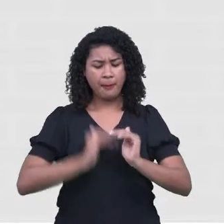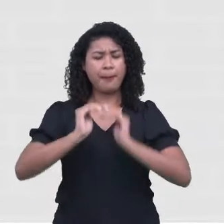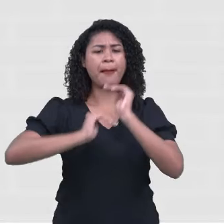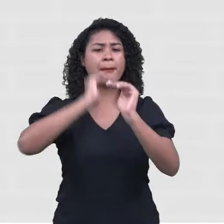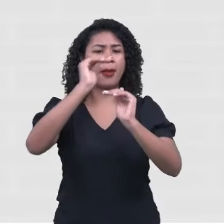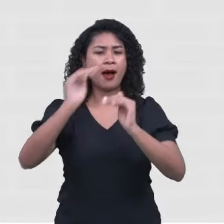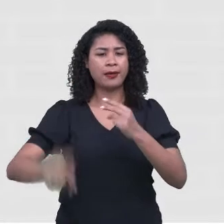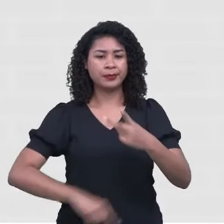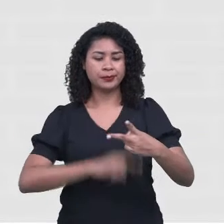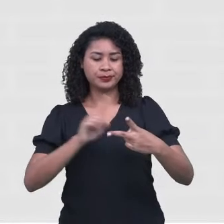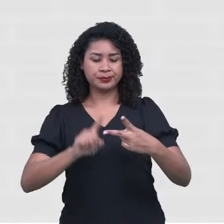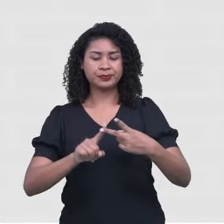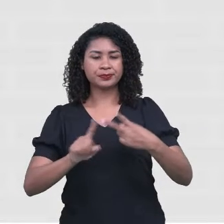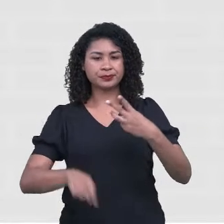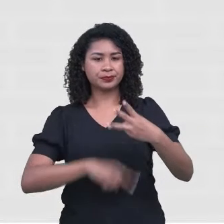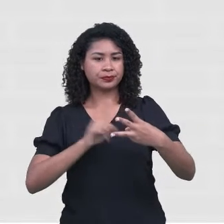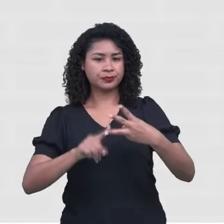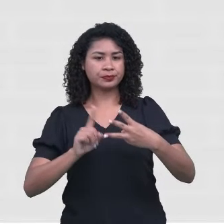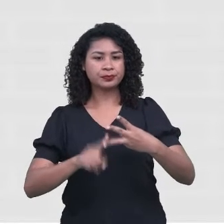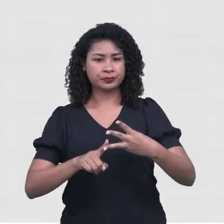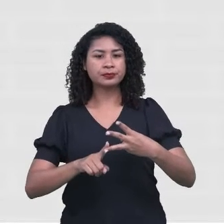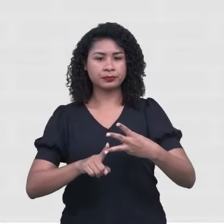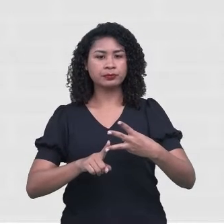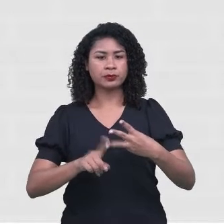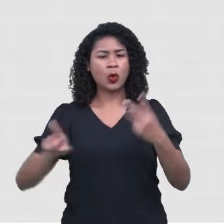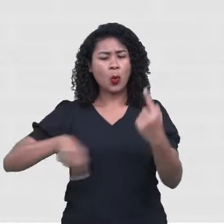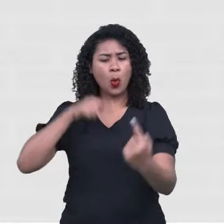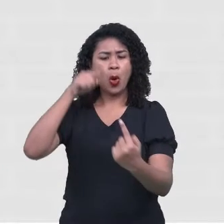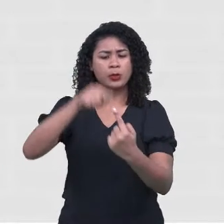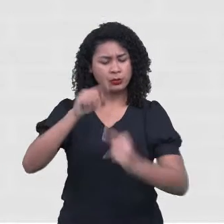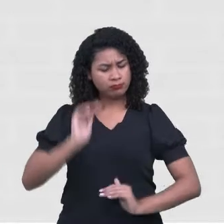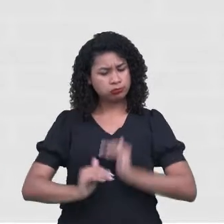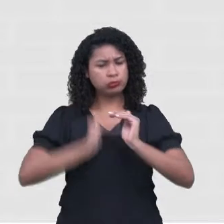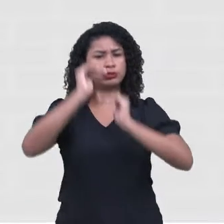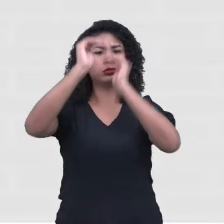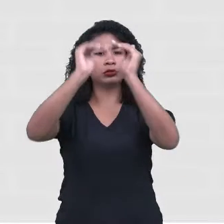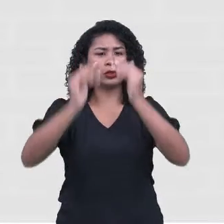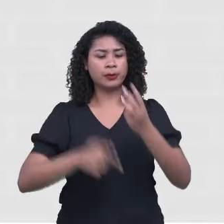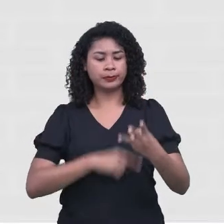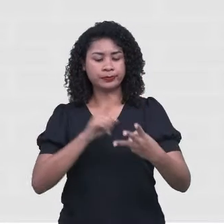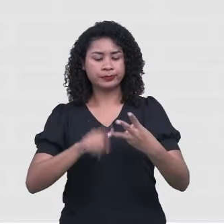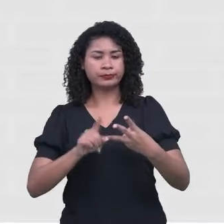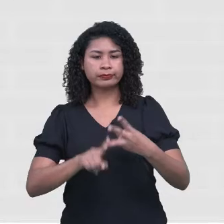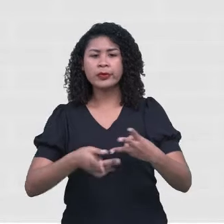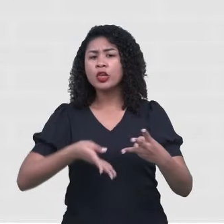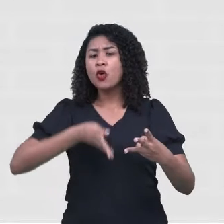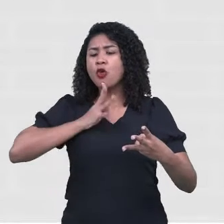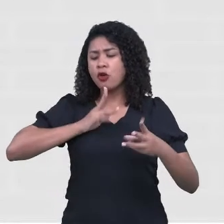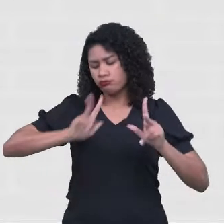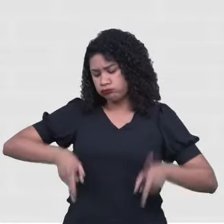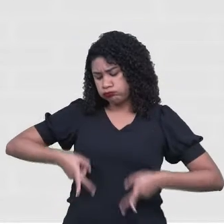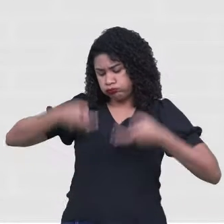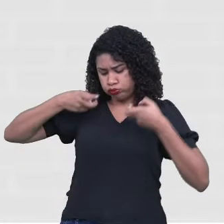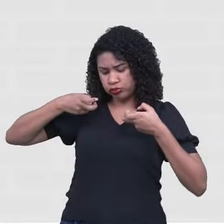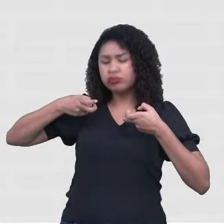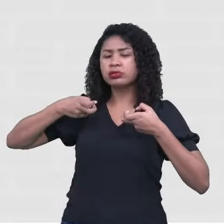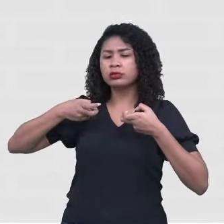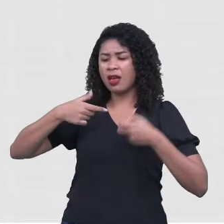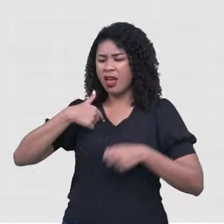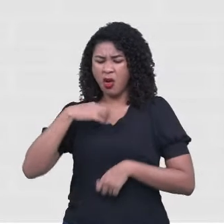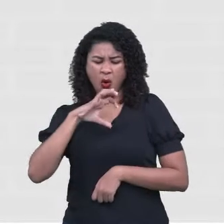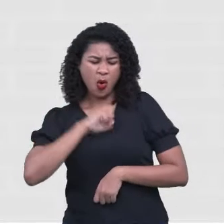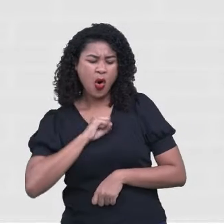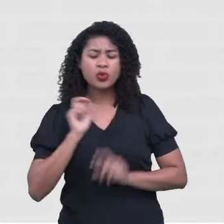propósito. Compreensão de si mesmo. Do que eu gosto. O que eu gosto de fazer. Como eu me